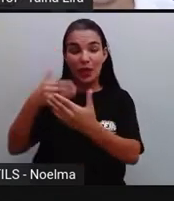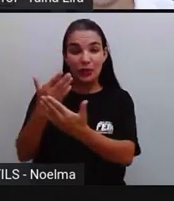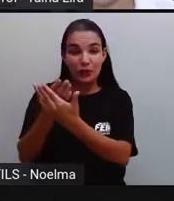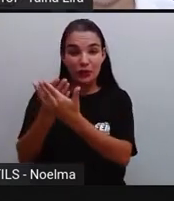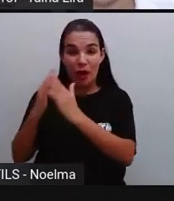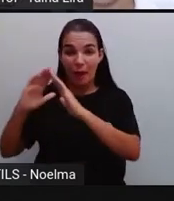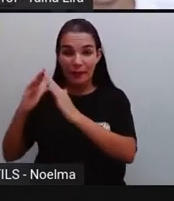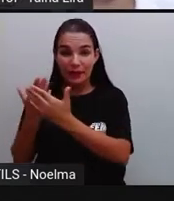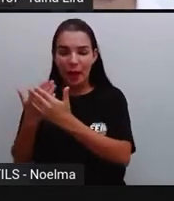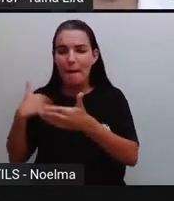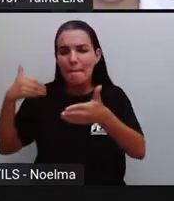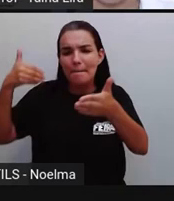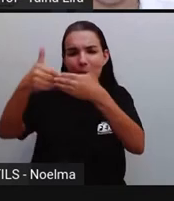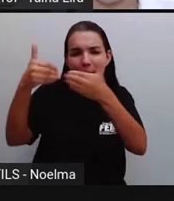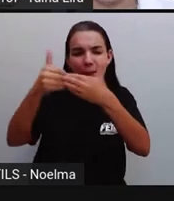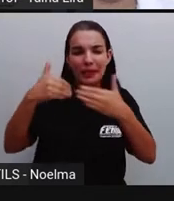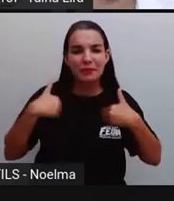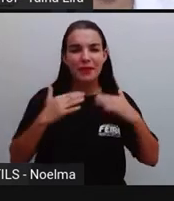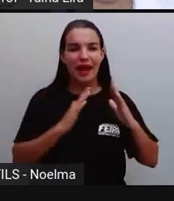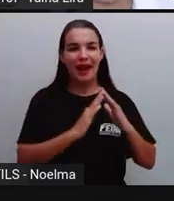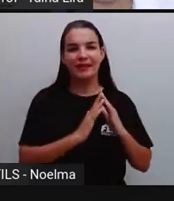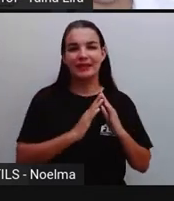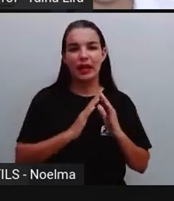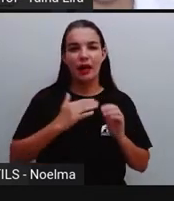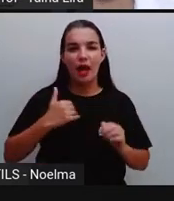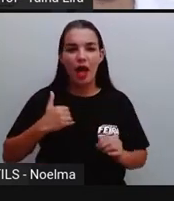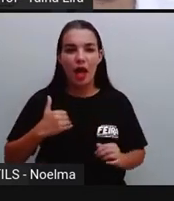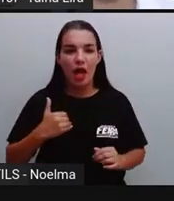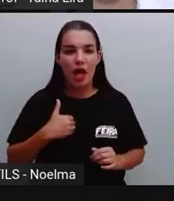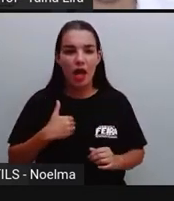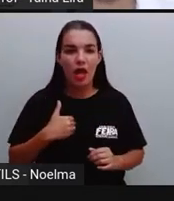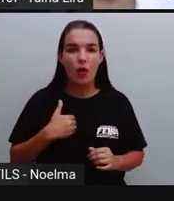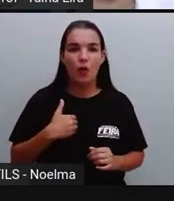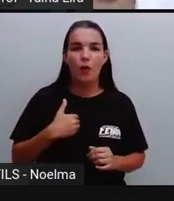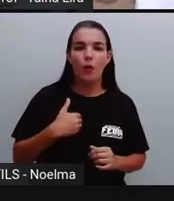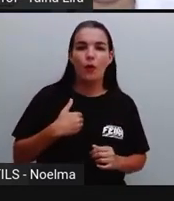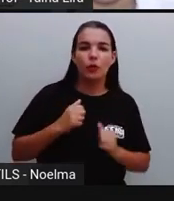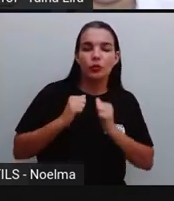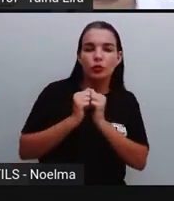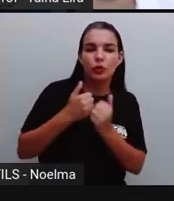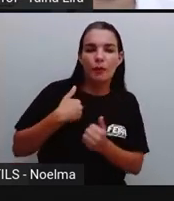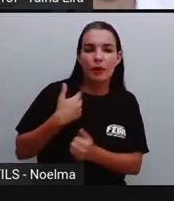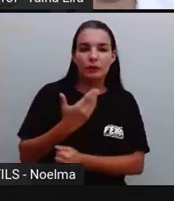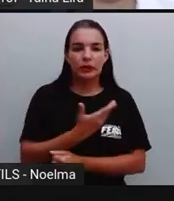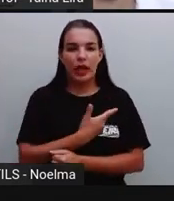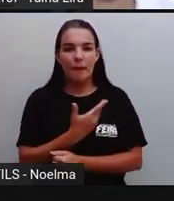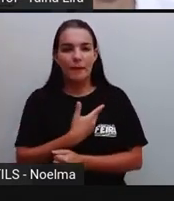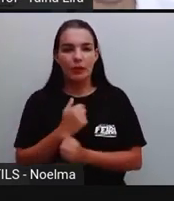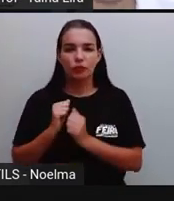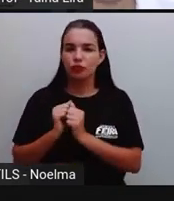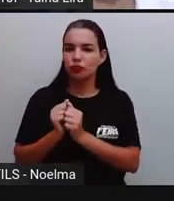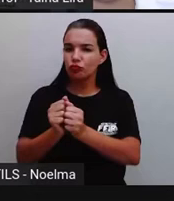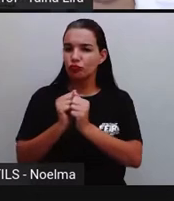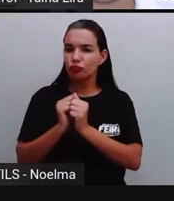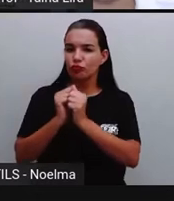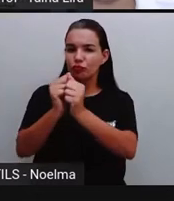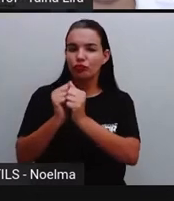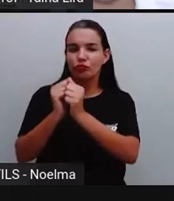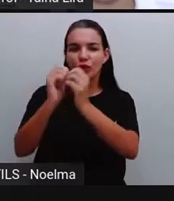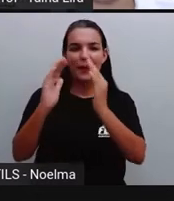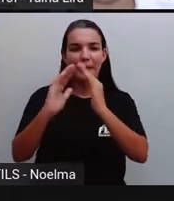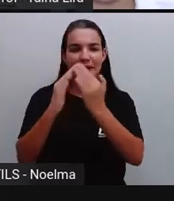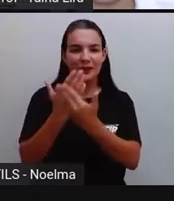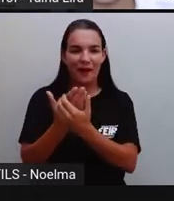da minha casa. Eu, o Cata, o Beto e a Aninha vamos juntos para a escola.